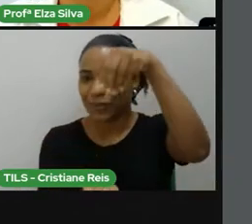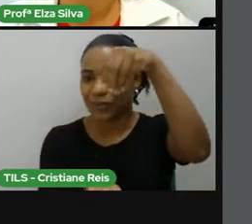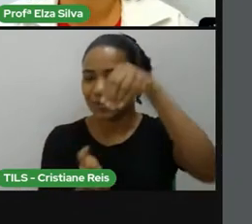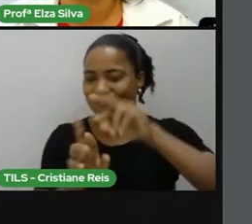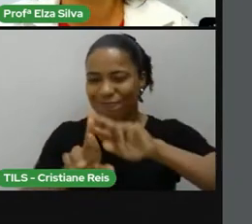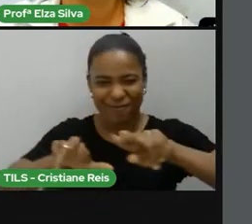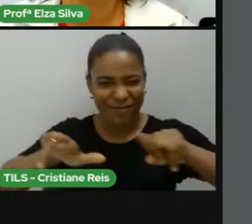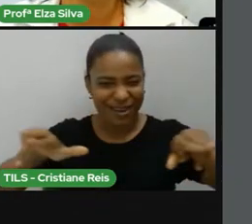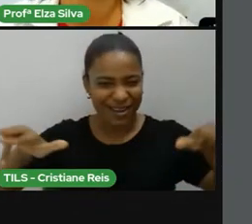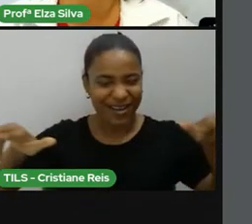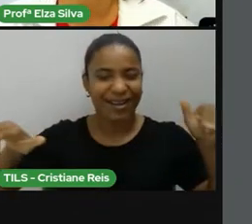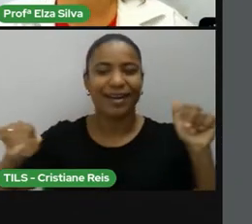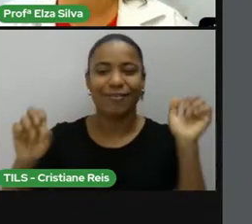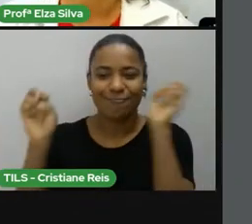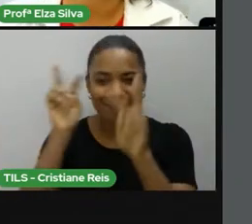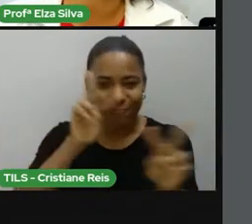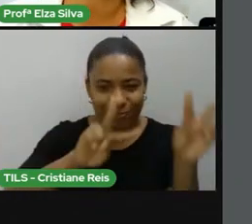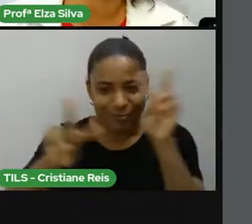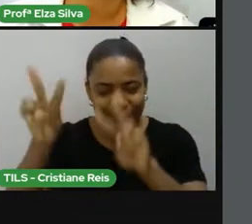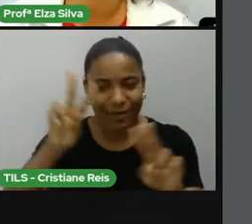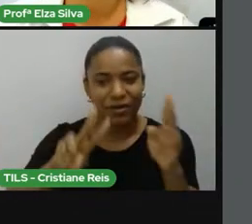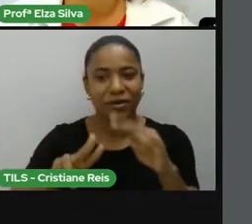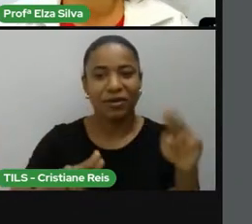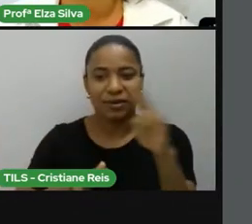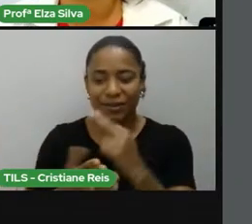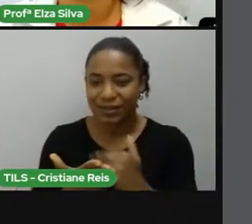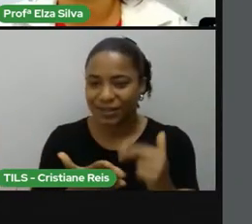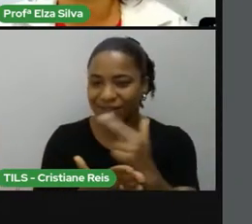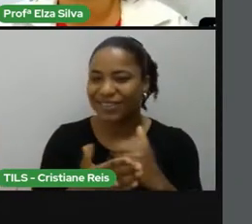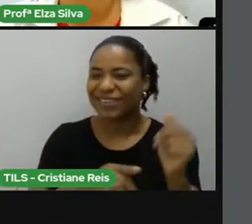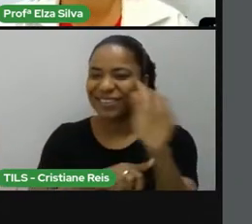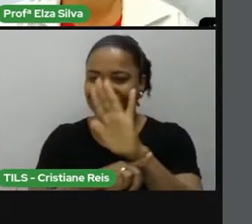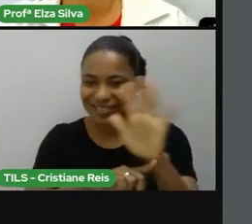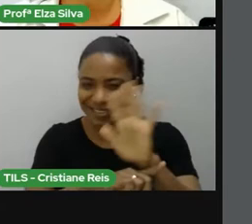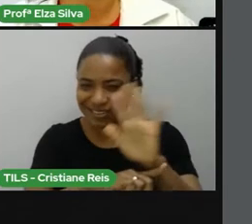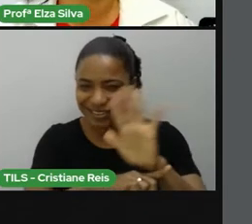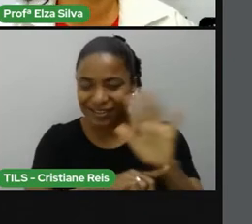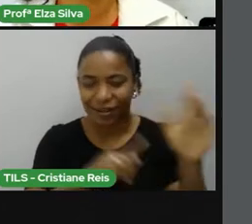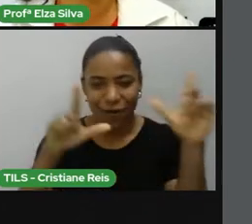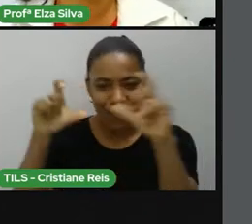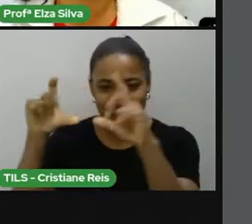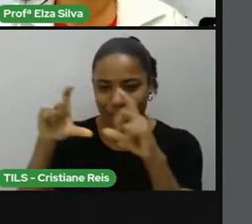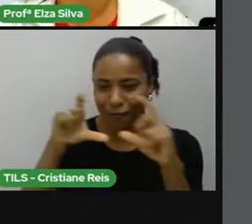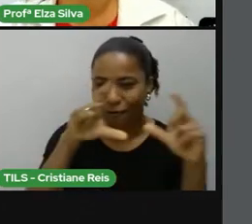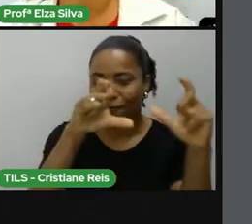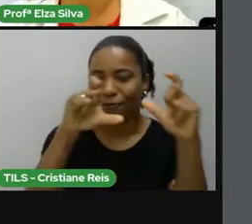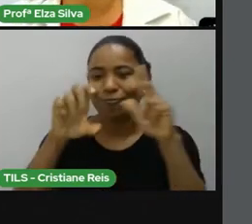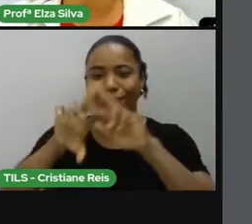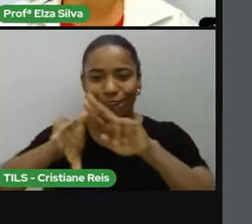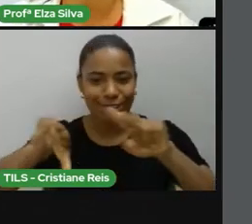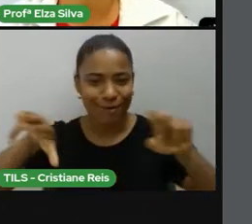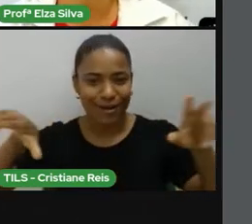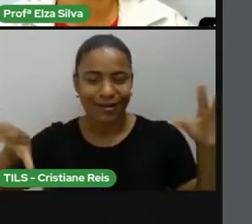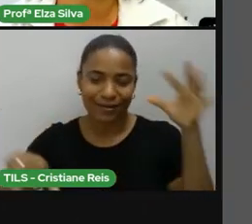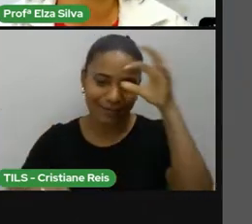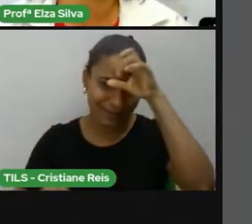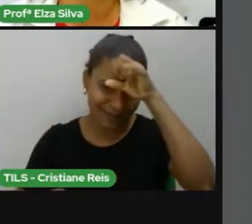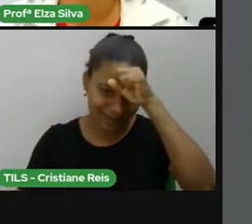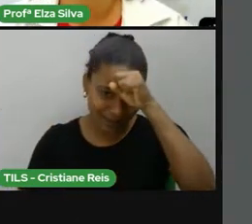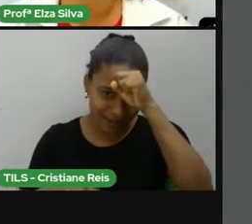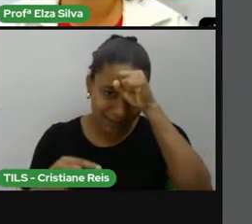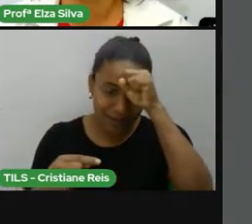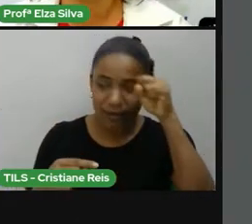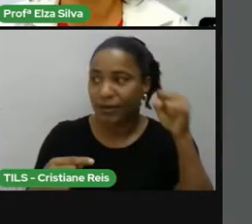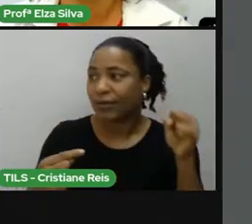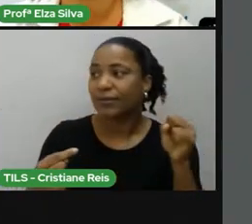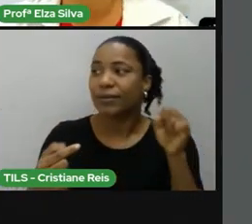as artes visuais, o cinema, a fotografia e outros vinculados à língua inglesa